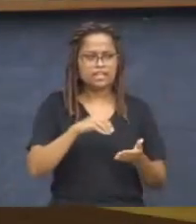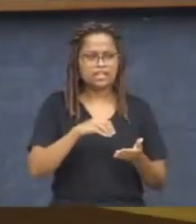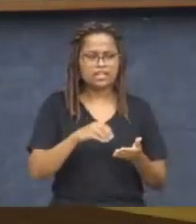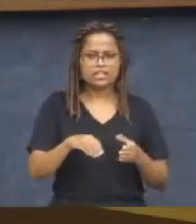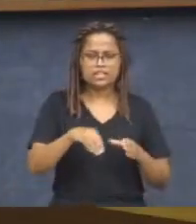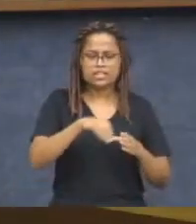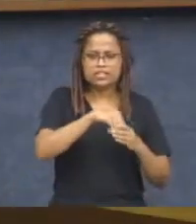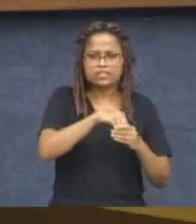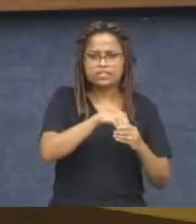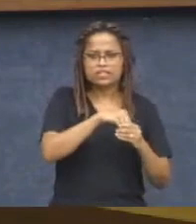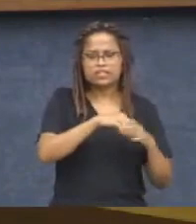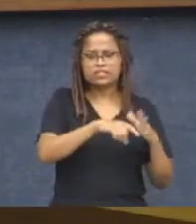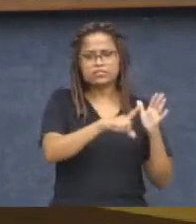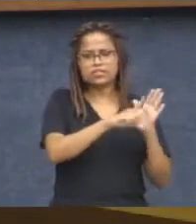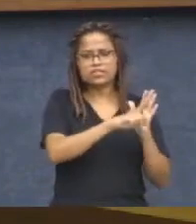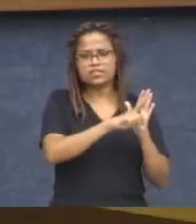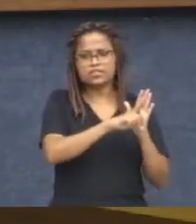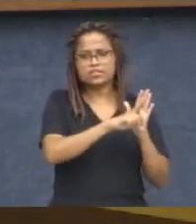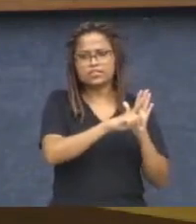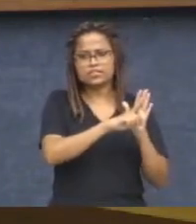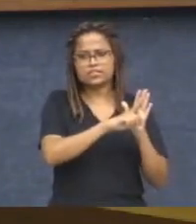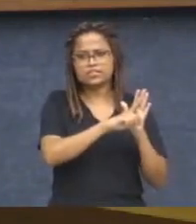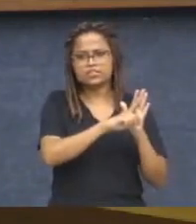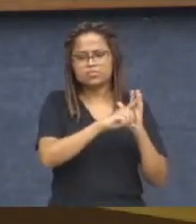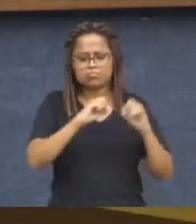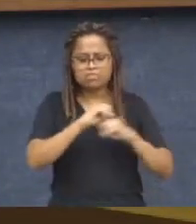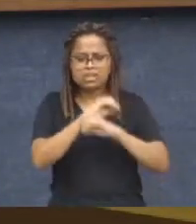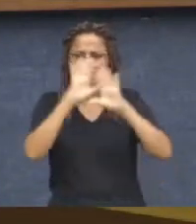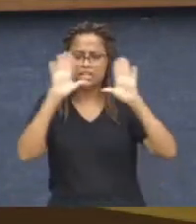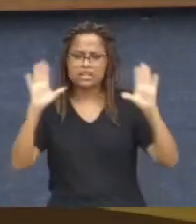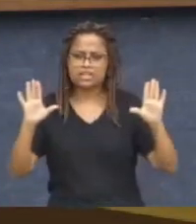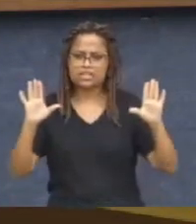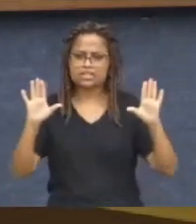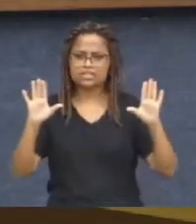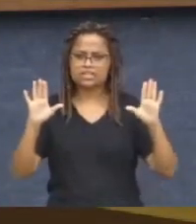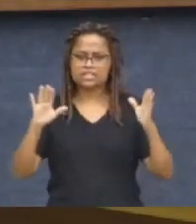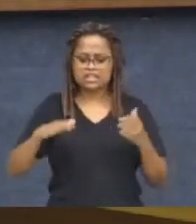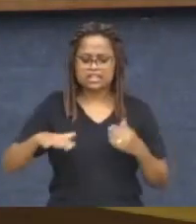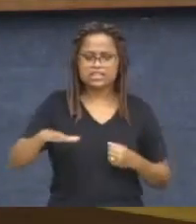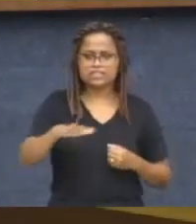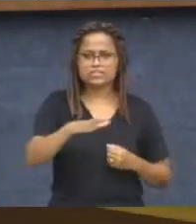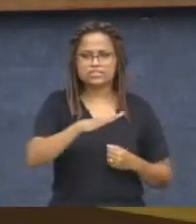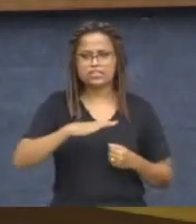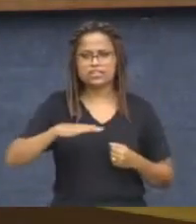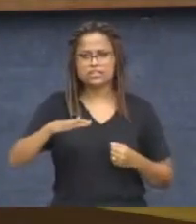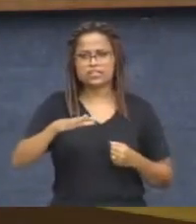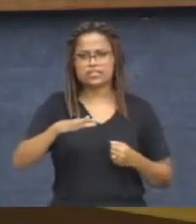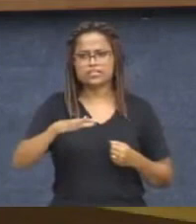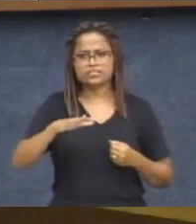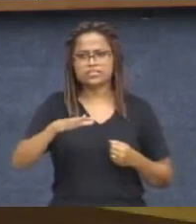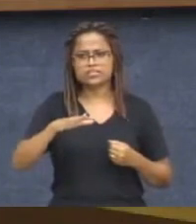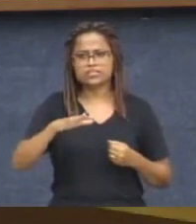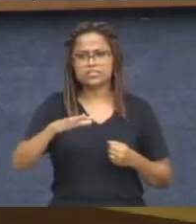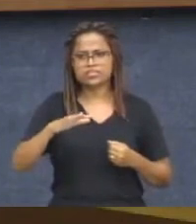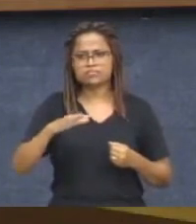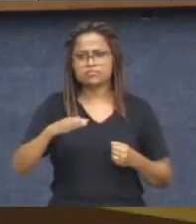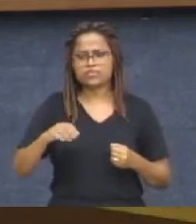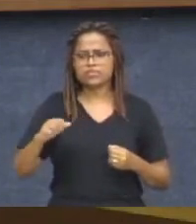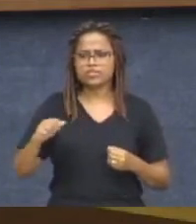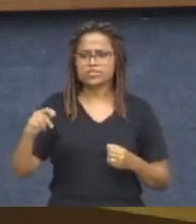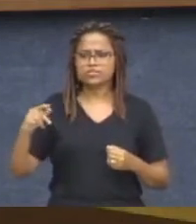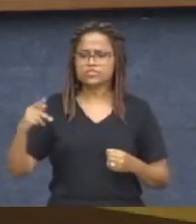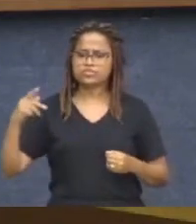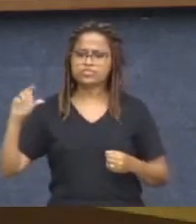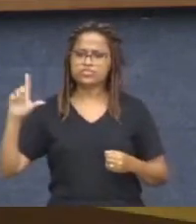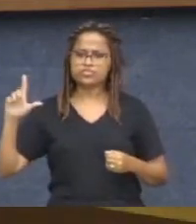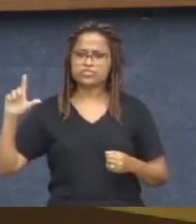Código de Edificações, a questão bem clara que as áreas sobre placas fotovoltaicas e as áreas